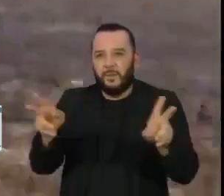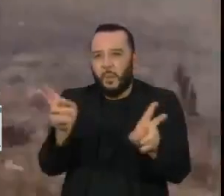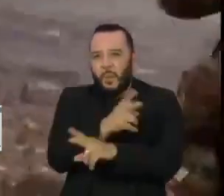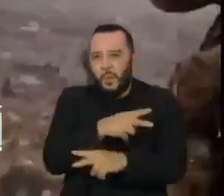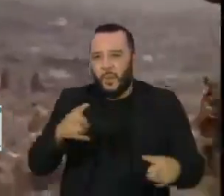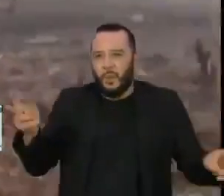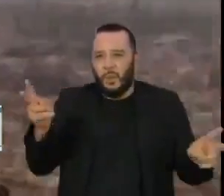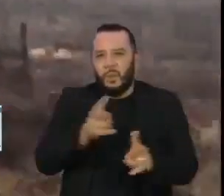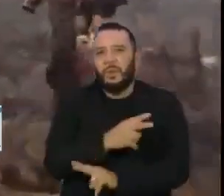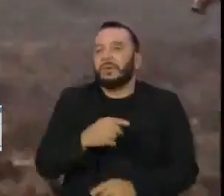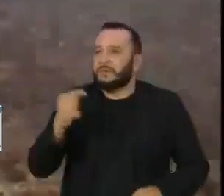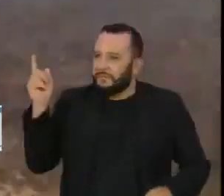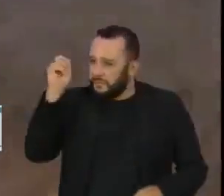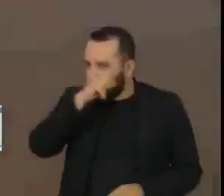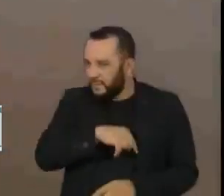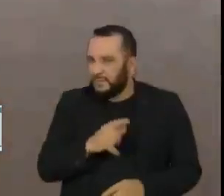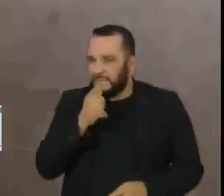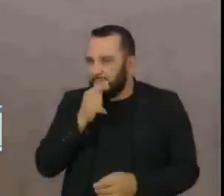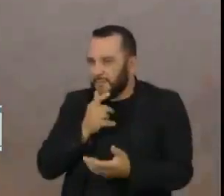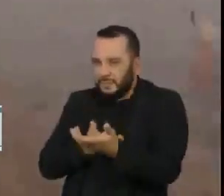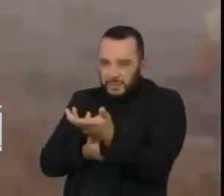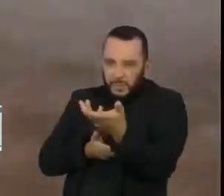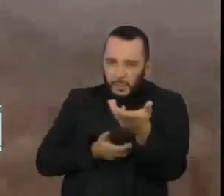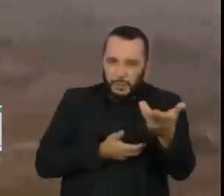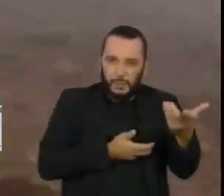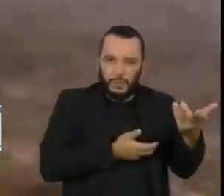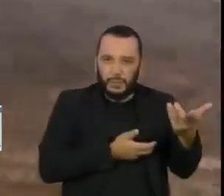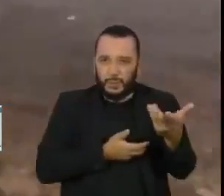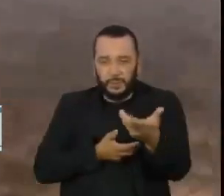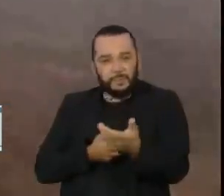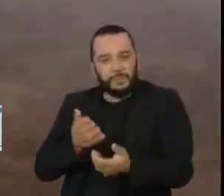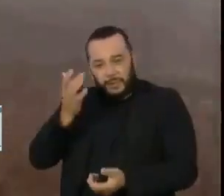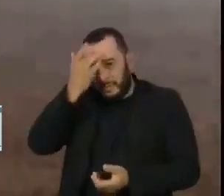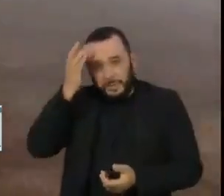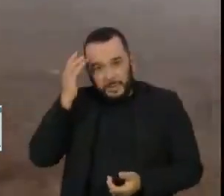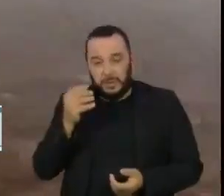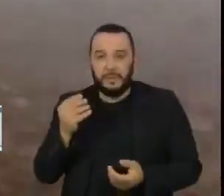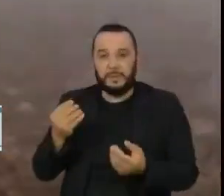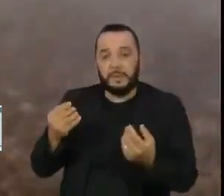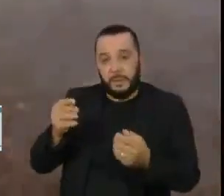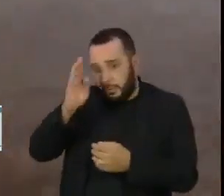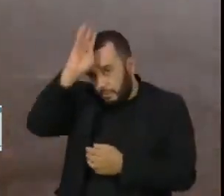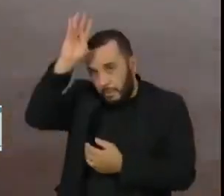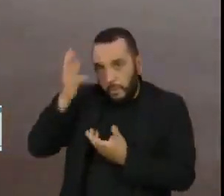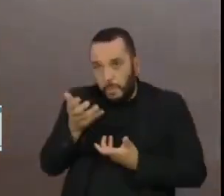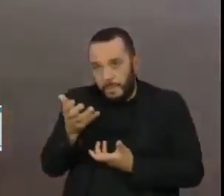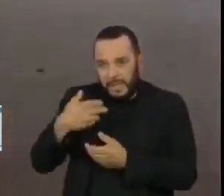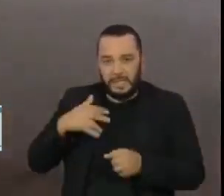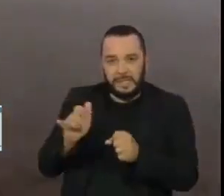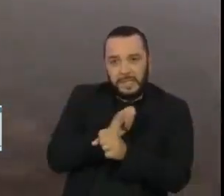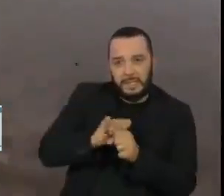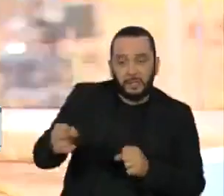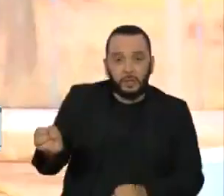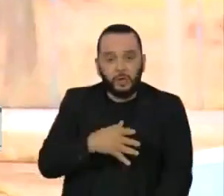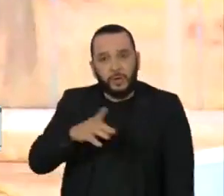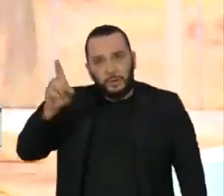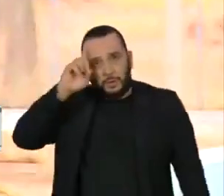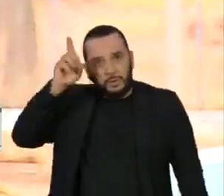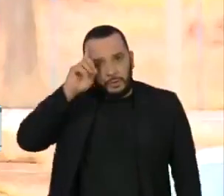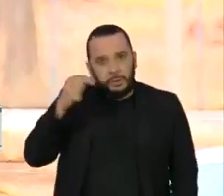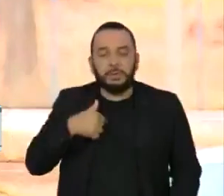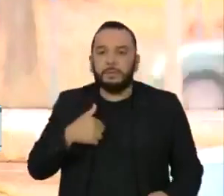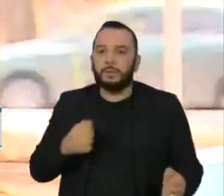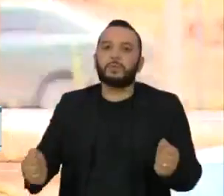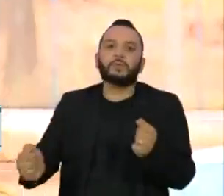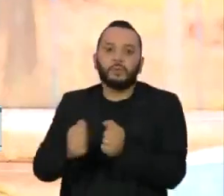dificultado muito o controle das chamas, obrigando os bombeiros a definir novas estratégias diariamente. Juntamente com os